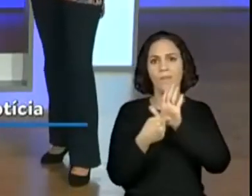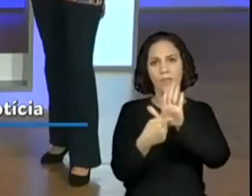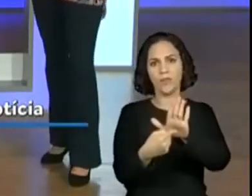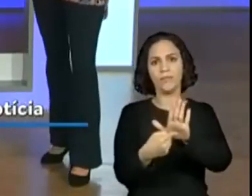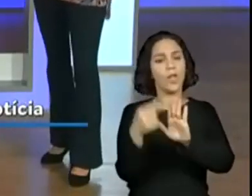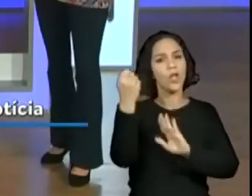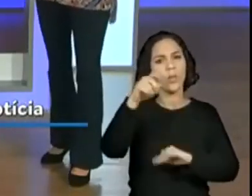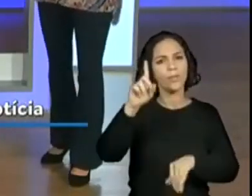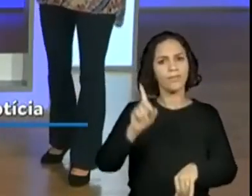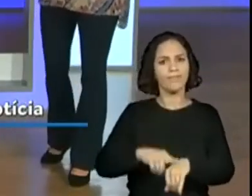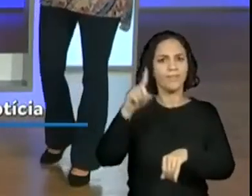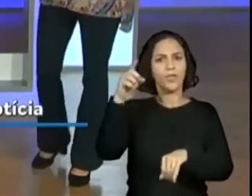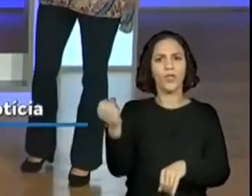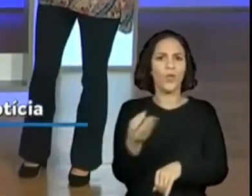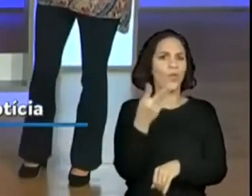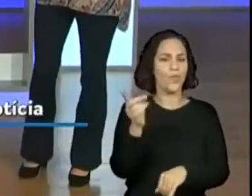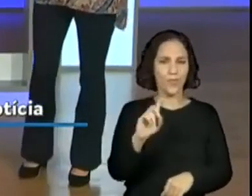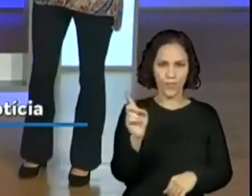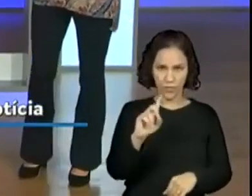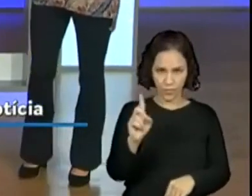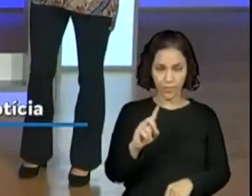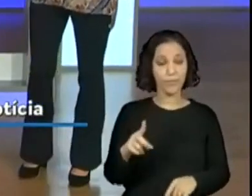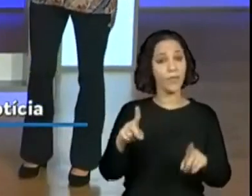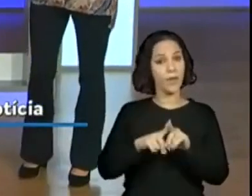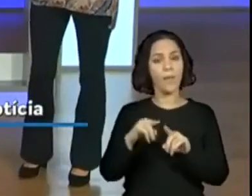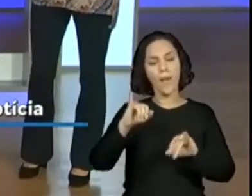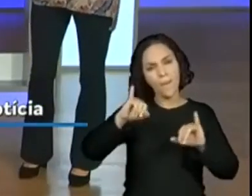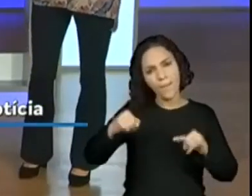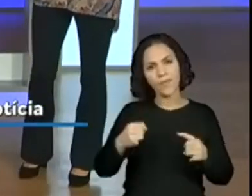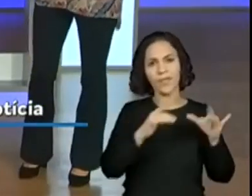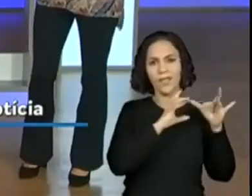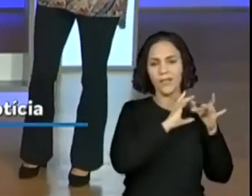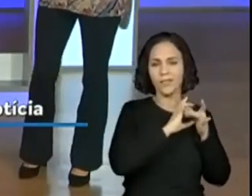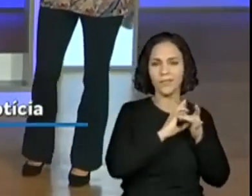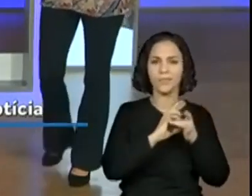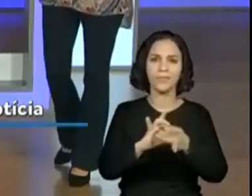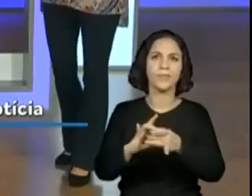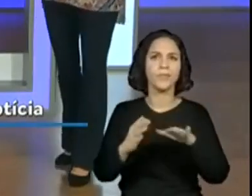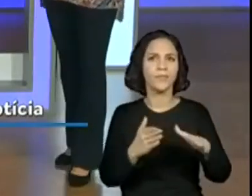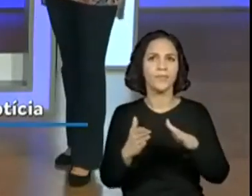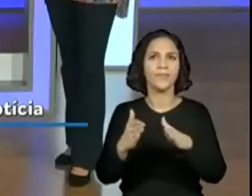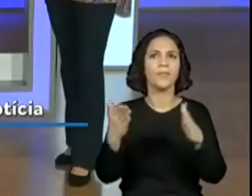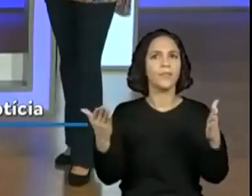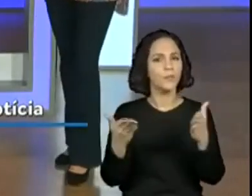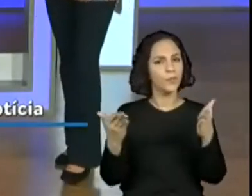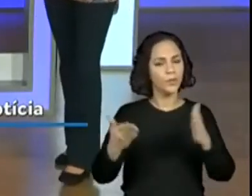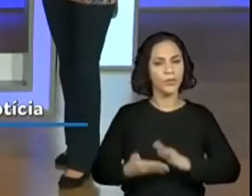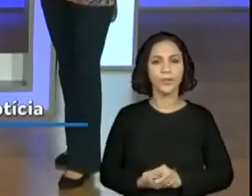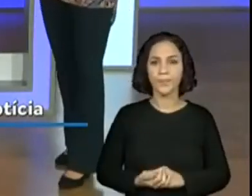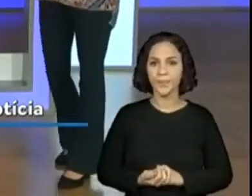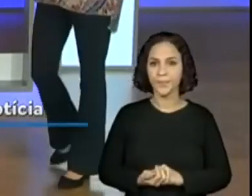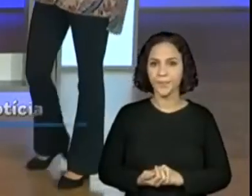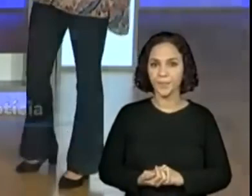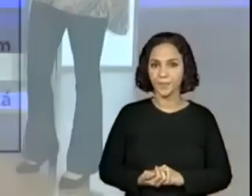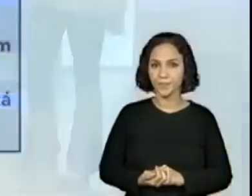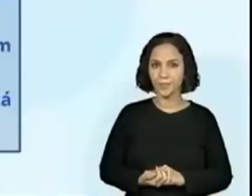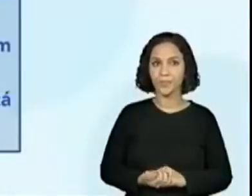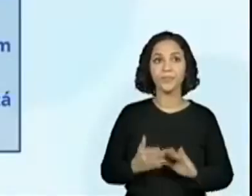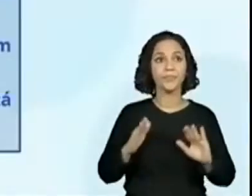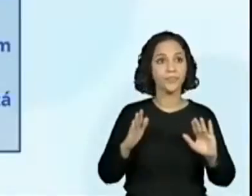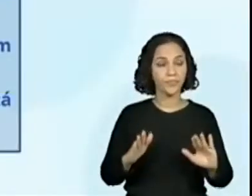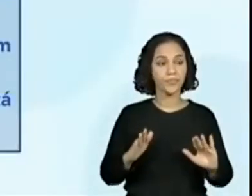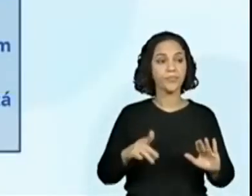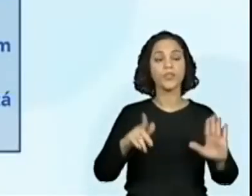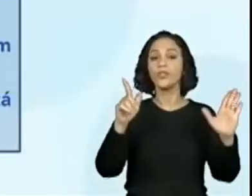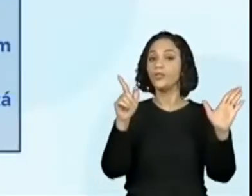justamente para relembrar o que já viu e ir voltando para pegar a linha de hoje aí, o caminho de hoje. Isso mesmo. Além de ler